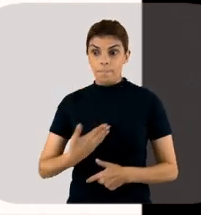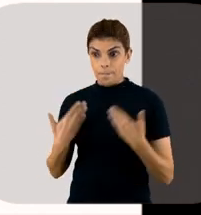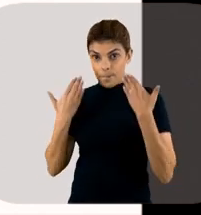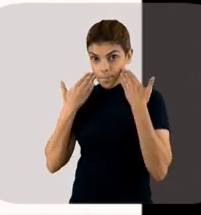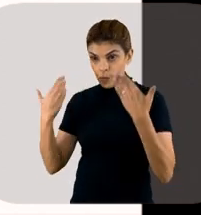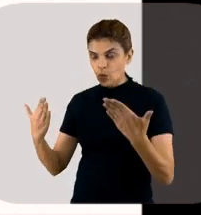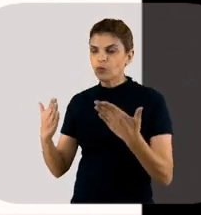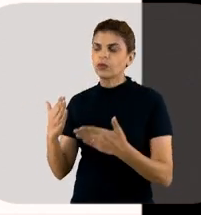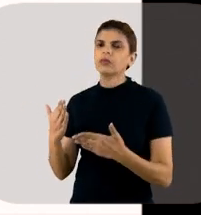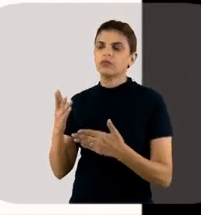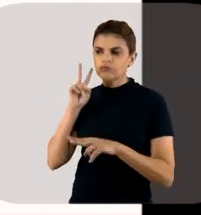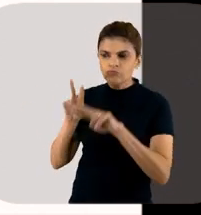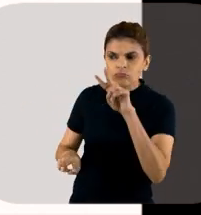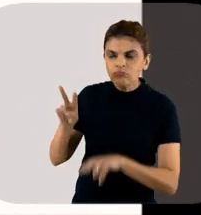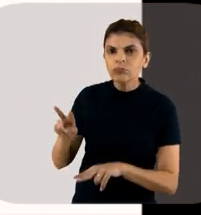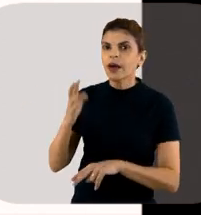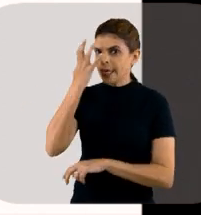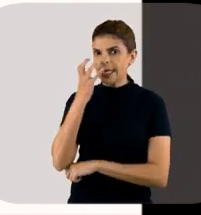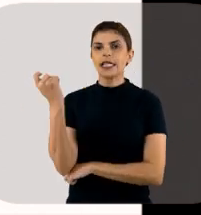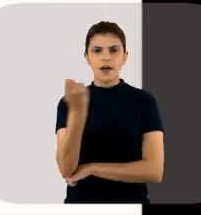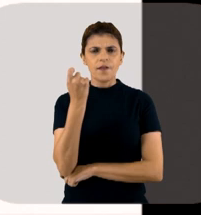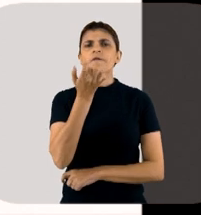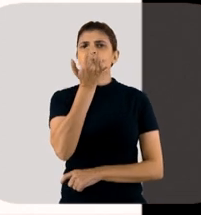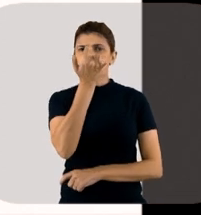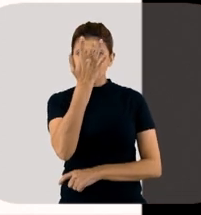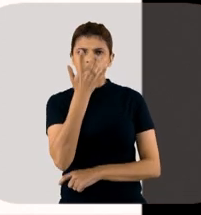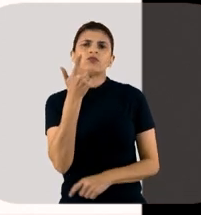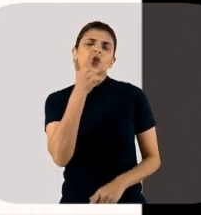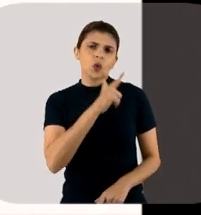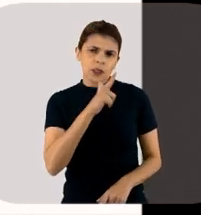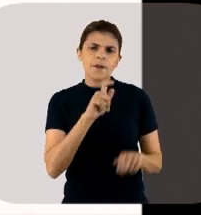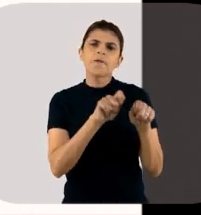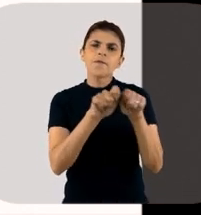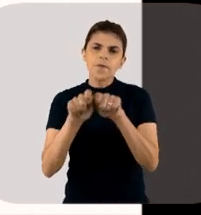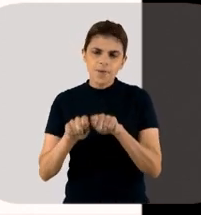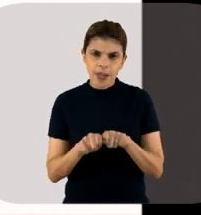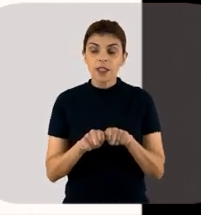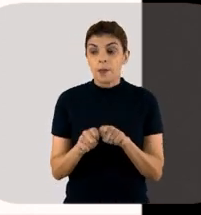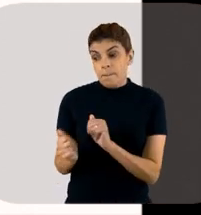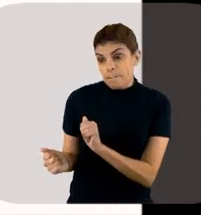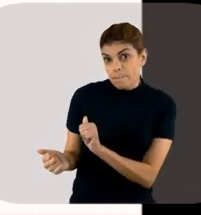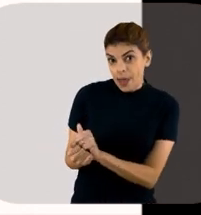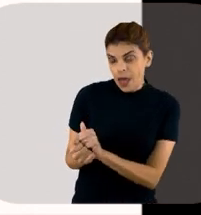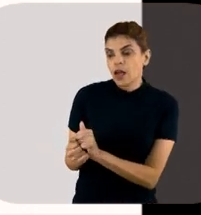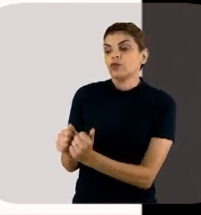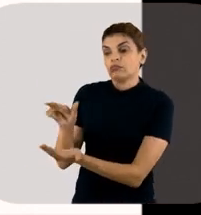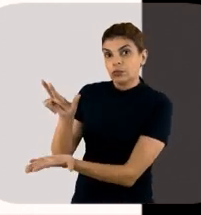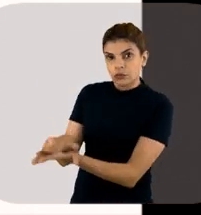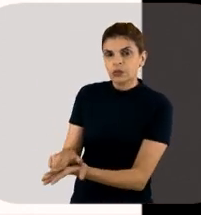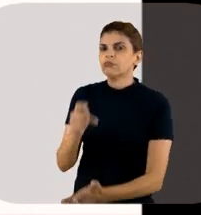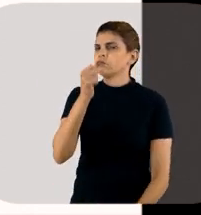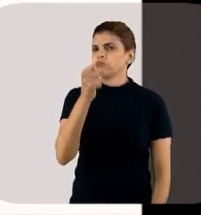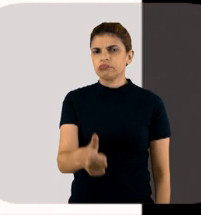Ele é de fácil aplicação, ele consegue ser feito a beira-leito de uma